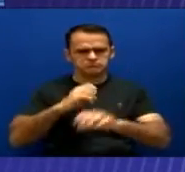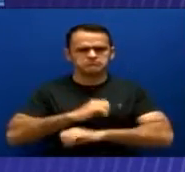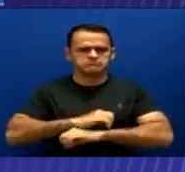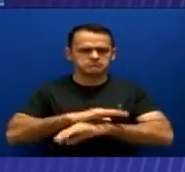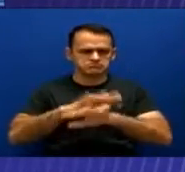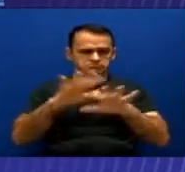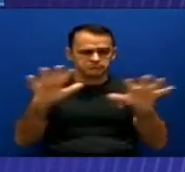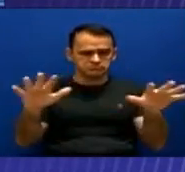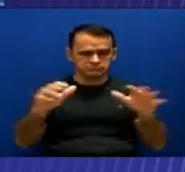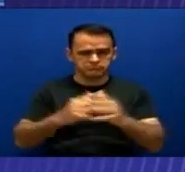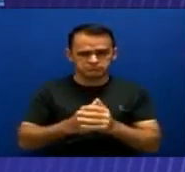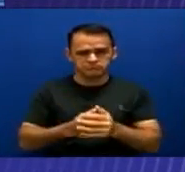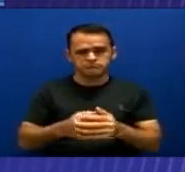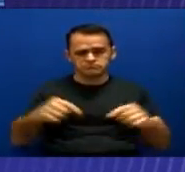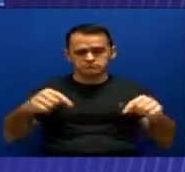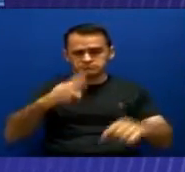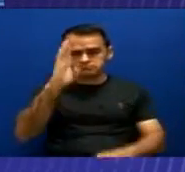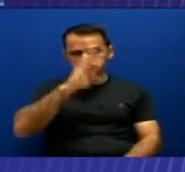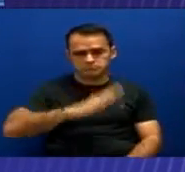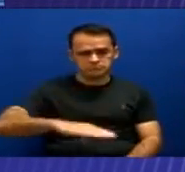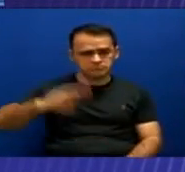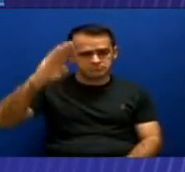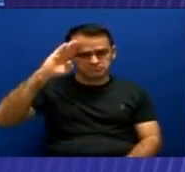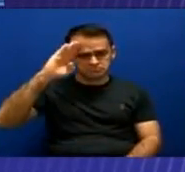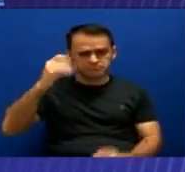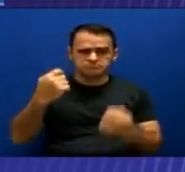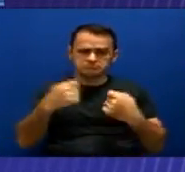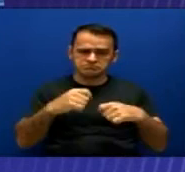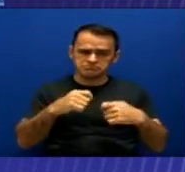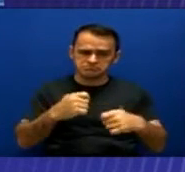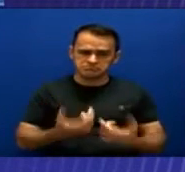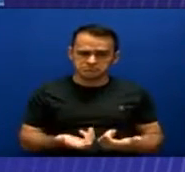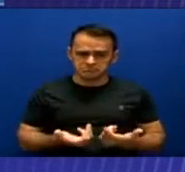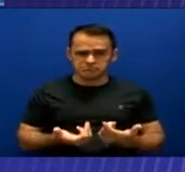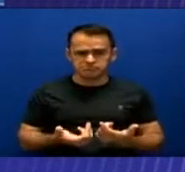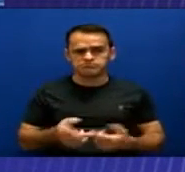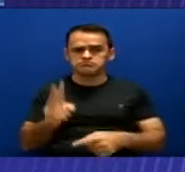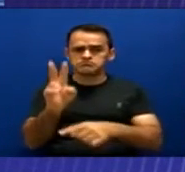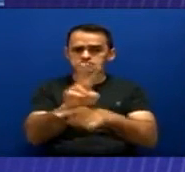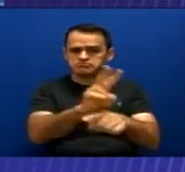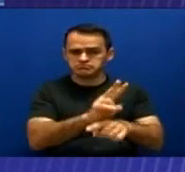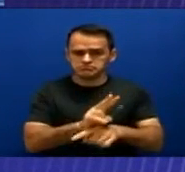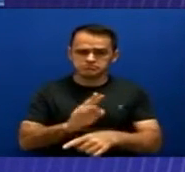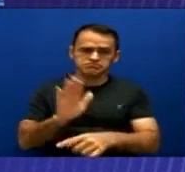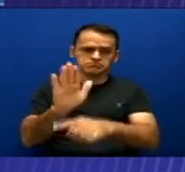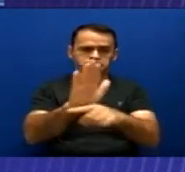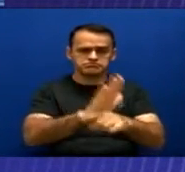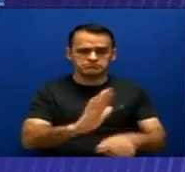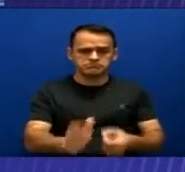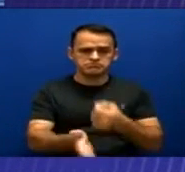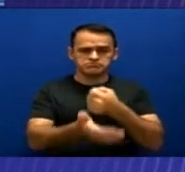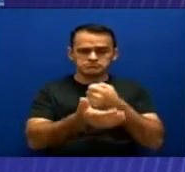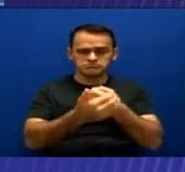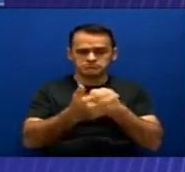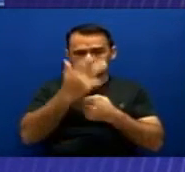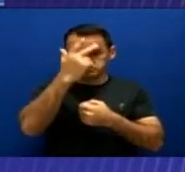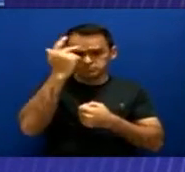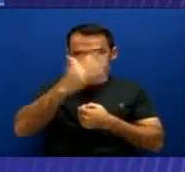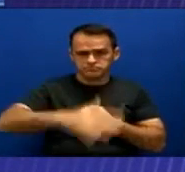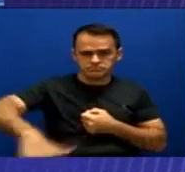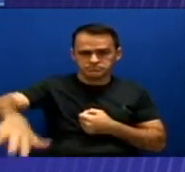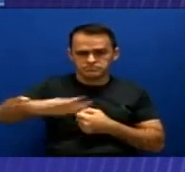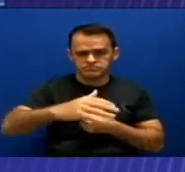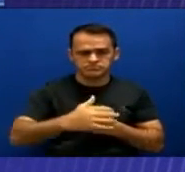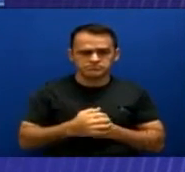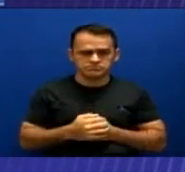sabemos que as forças armadas do Brasil deveriam ter a competência e têm para a proteção e defesa de nosso território. E para